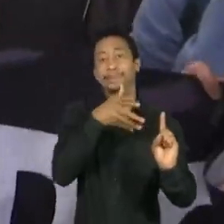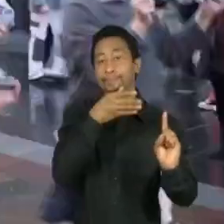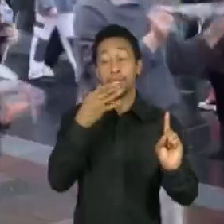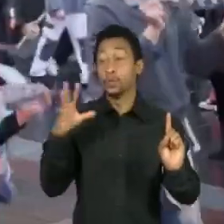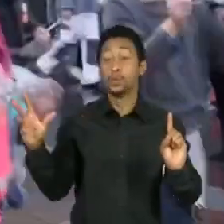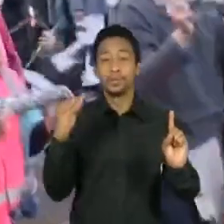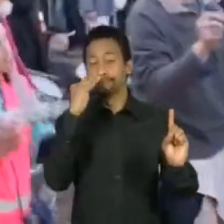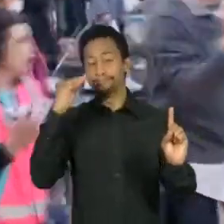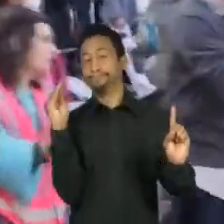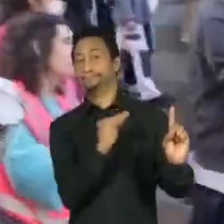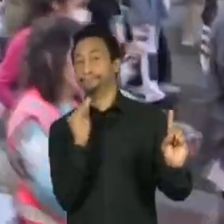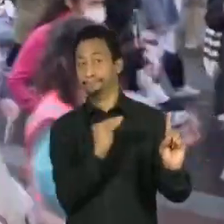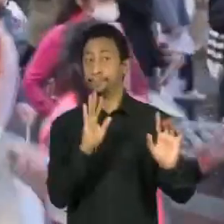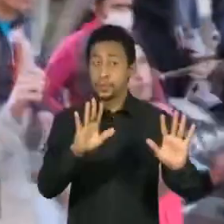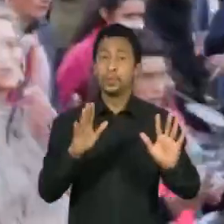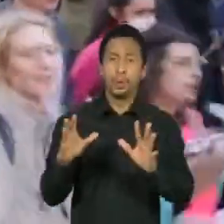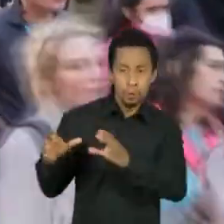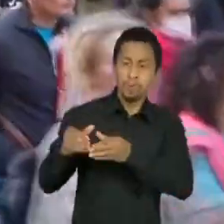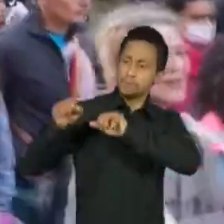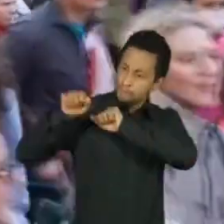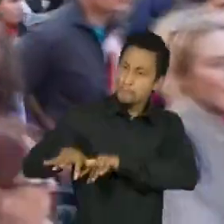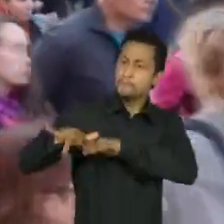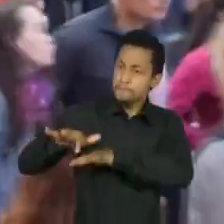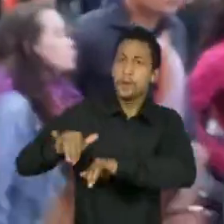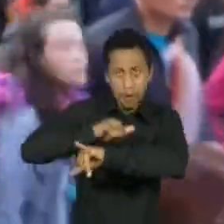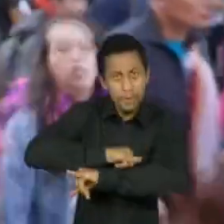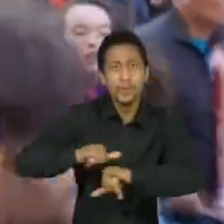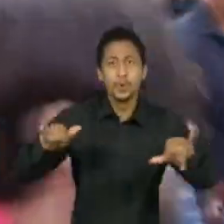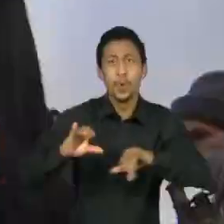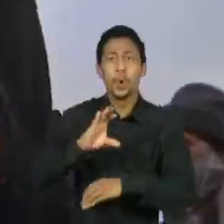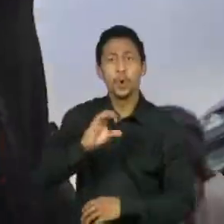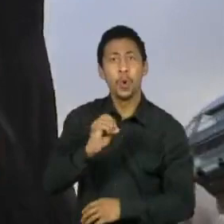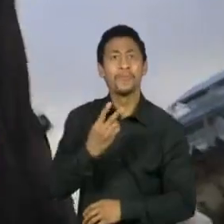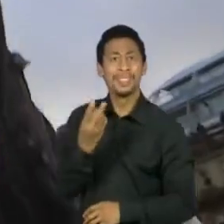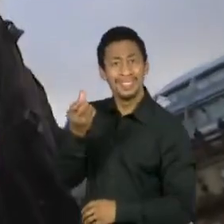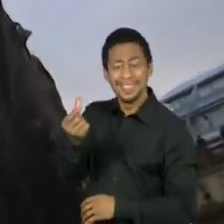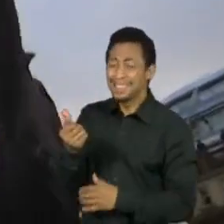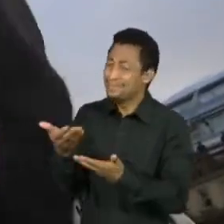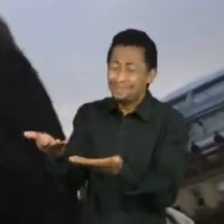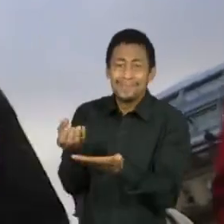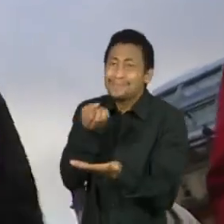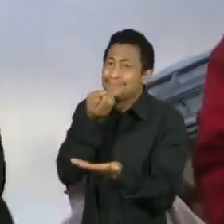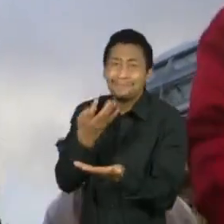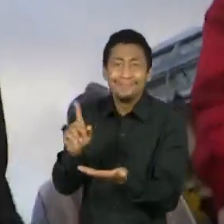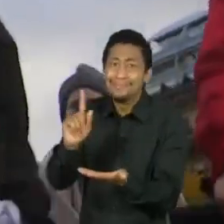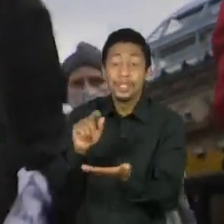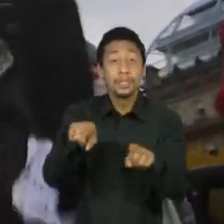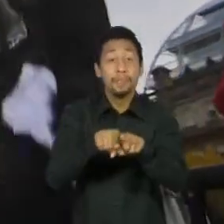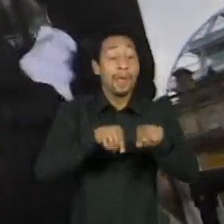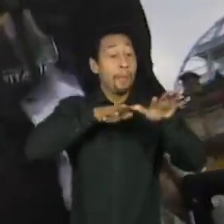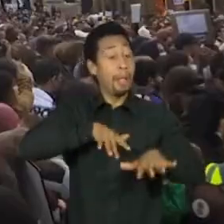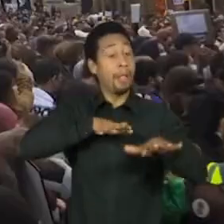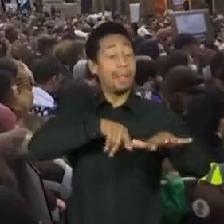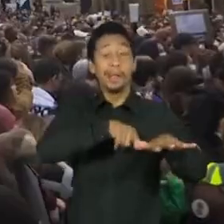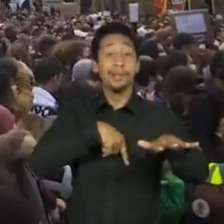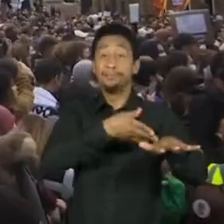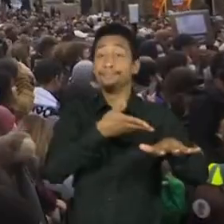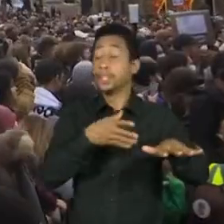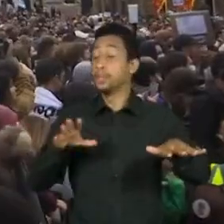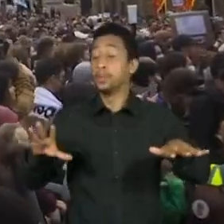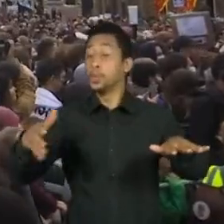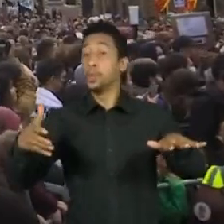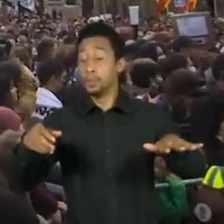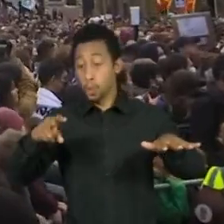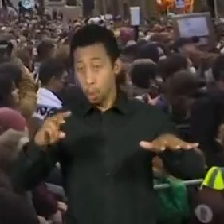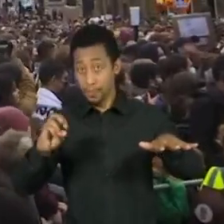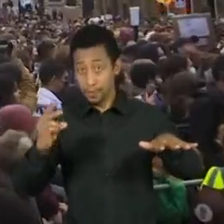conferência. Os mais céticos dizem que na prática foi só barulho e que essas vozes não foram ouvidas. Mas o